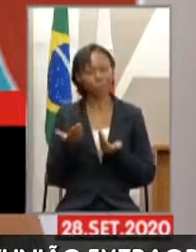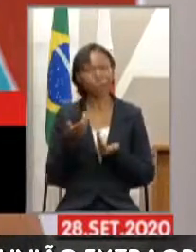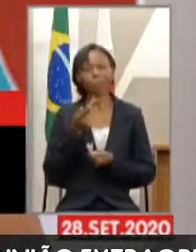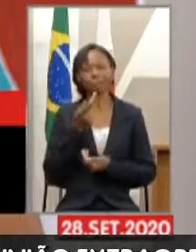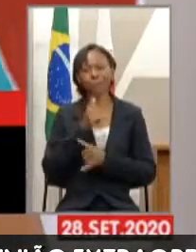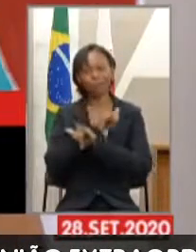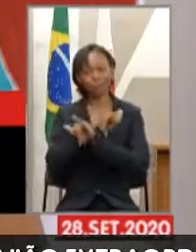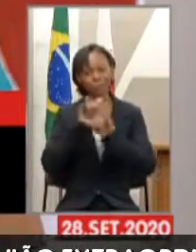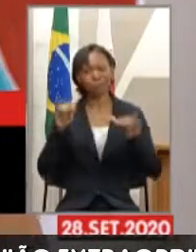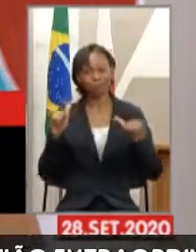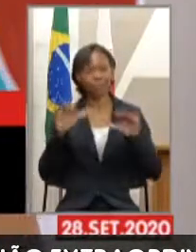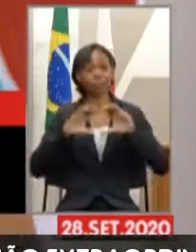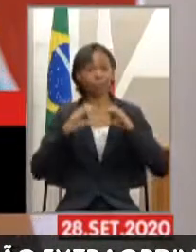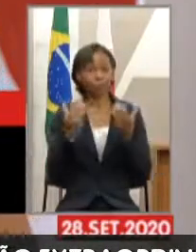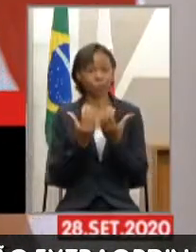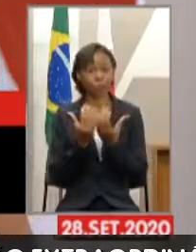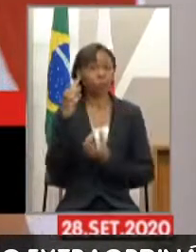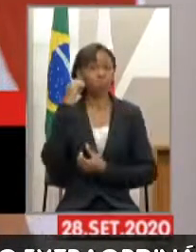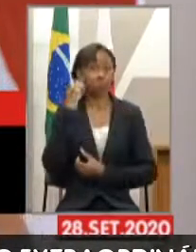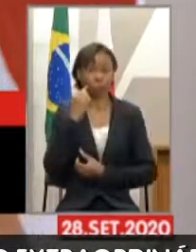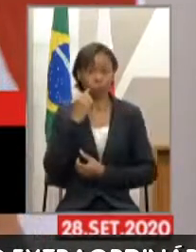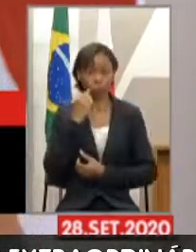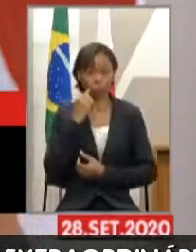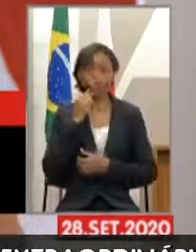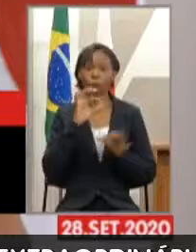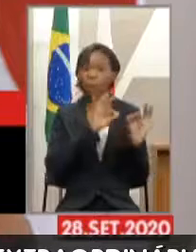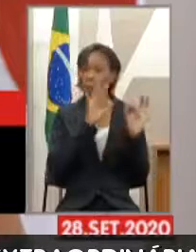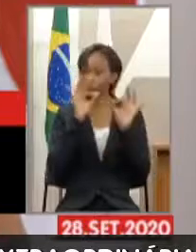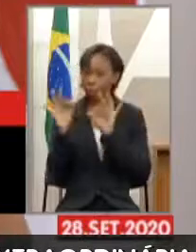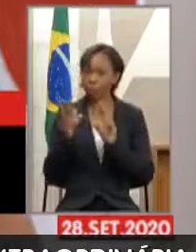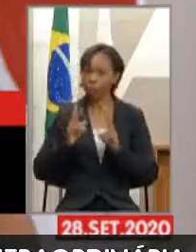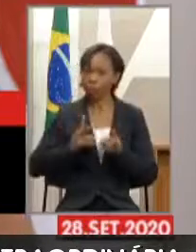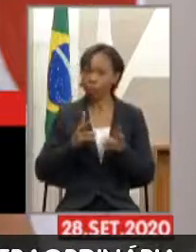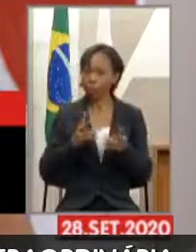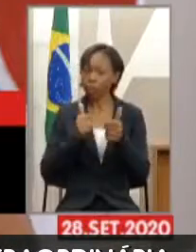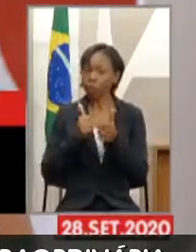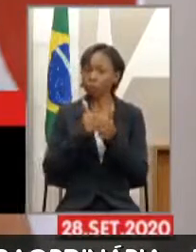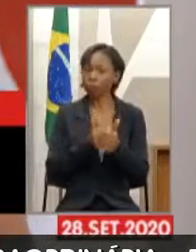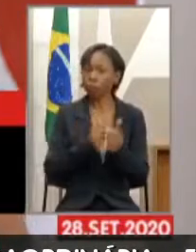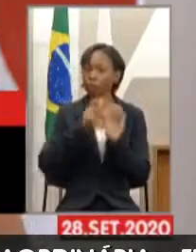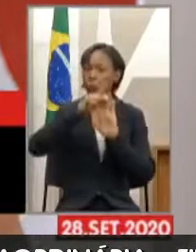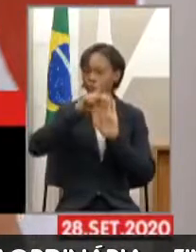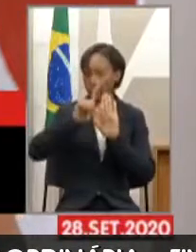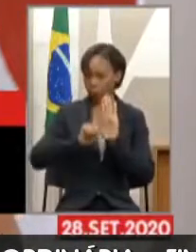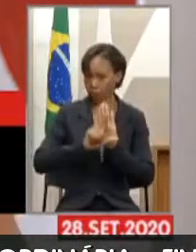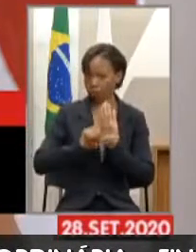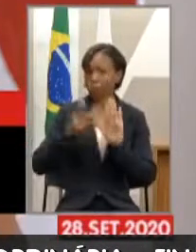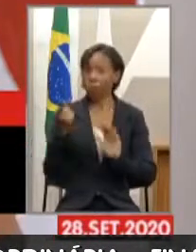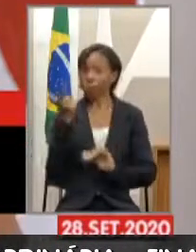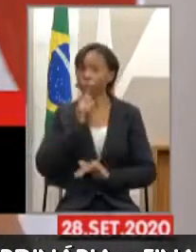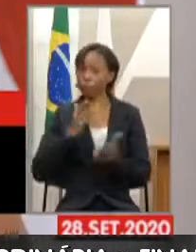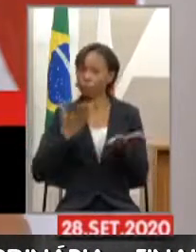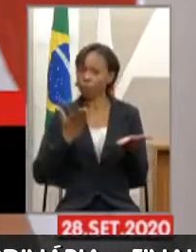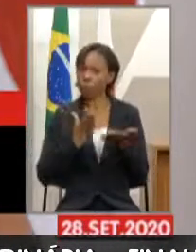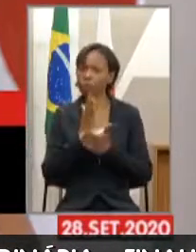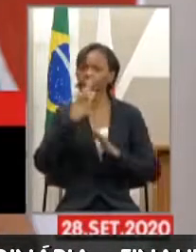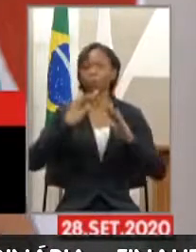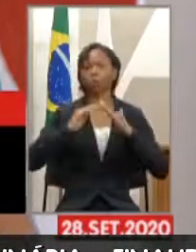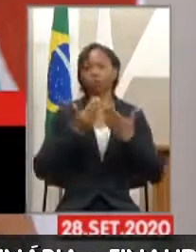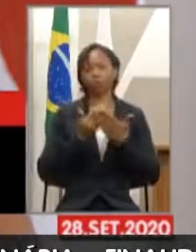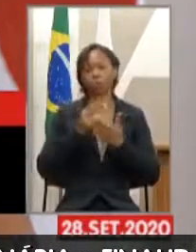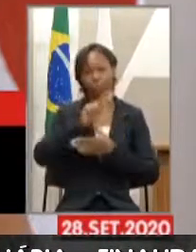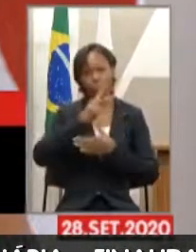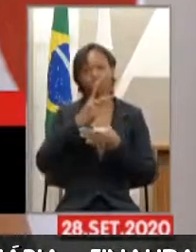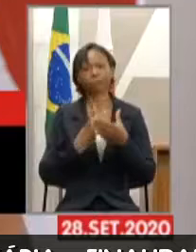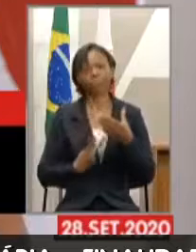comunidade surda e para que vamos acompanhar o projeto deputado para conseguirmos a aprovação da escola bilingüe. Então, conto